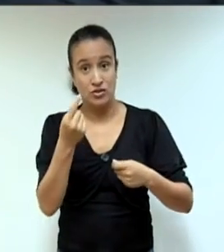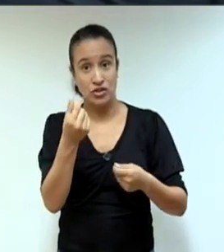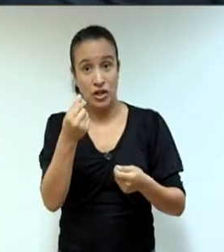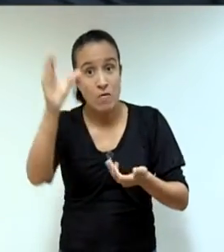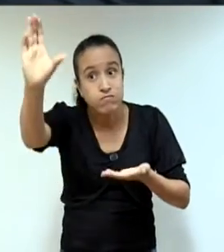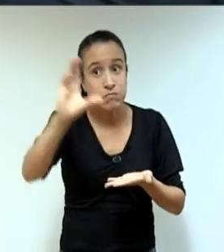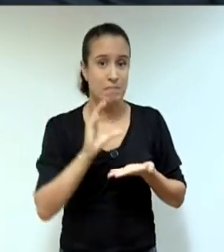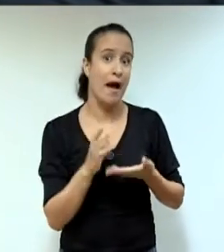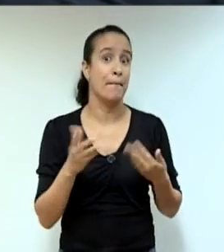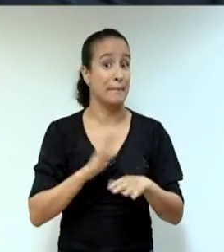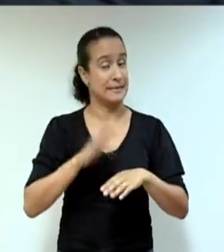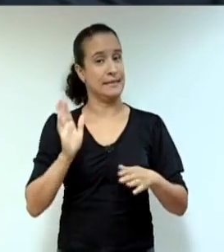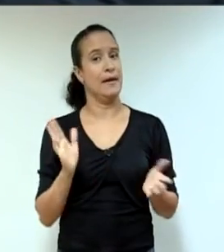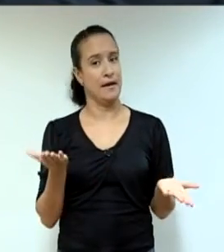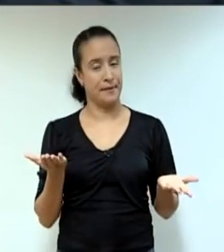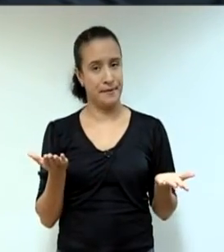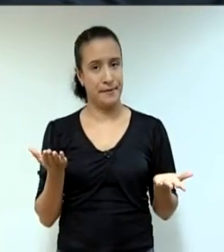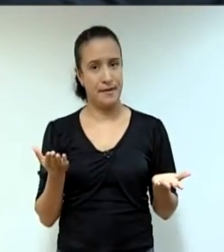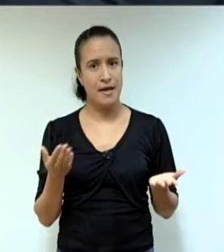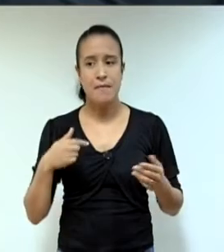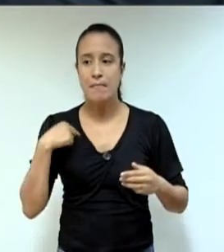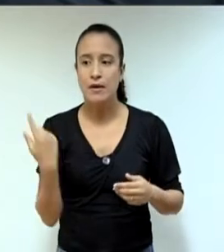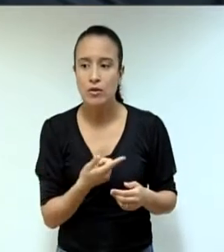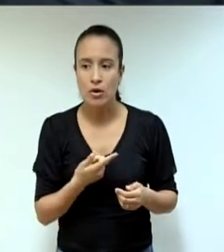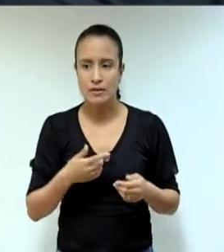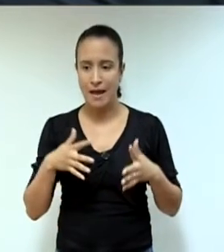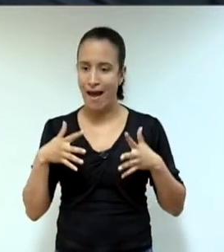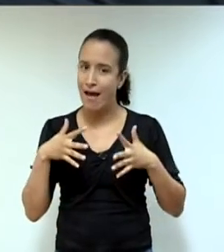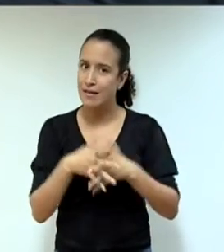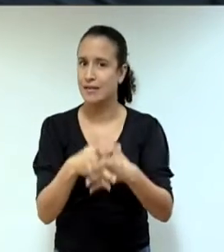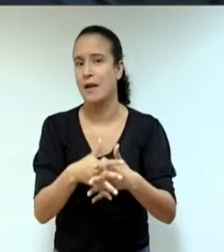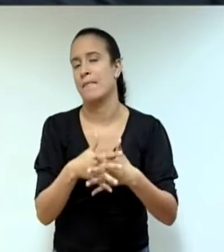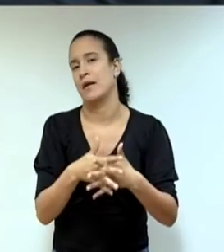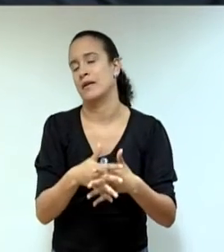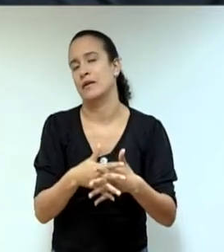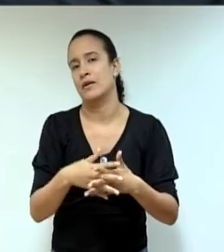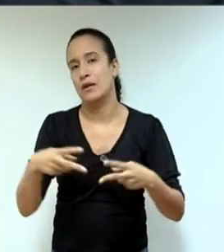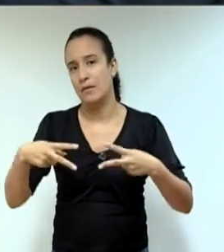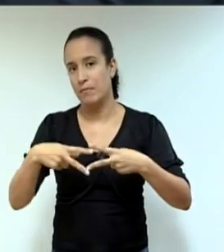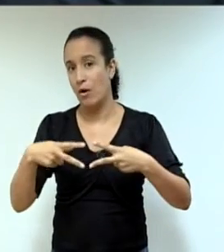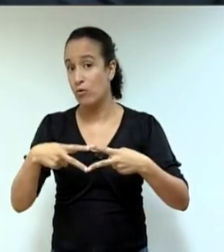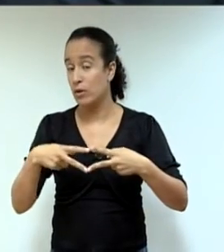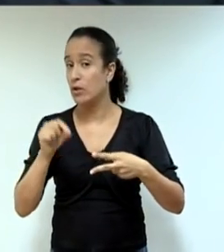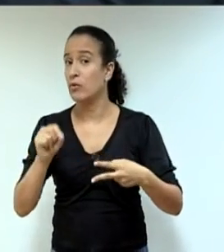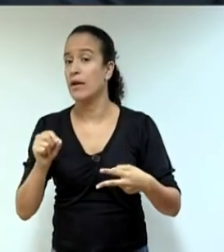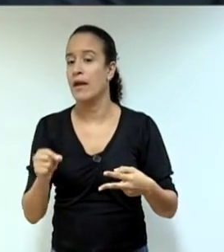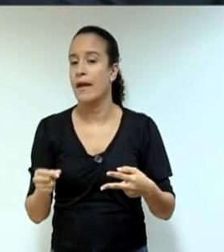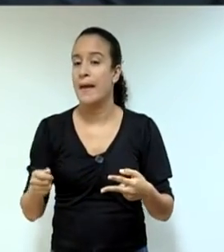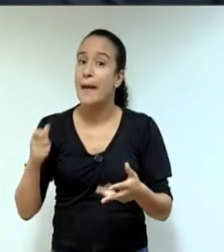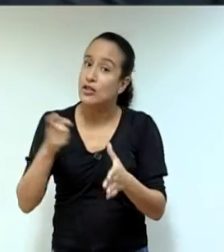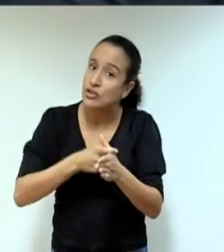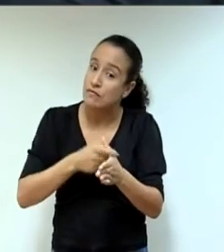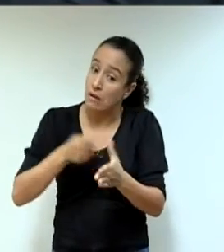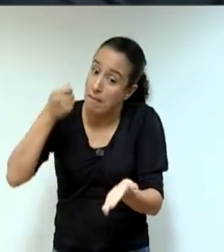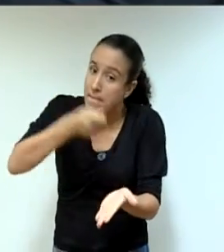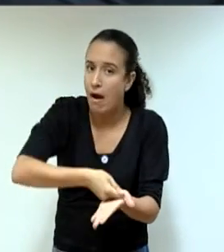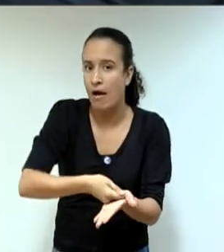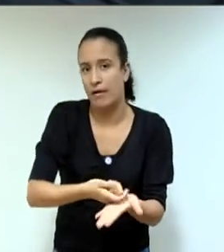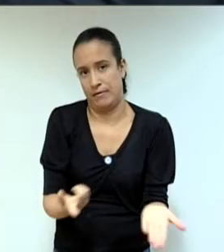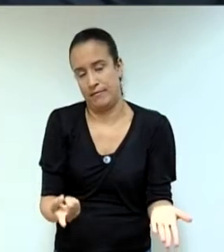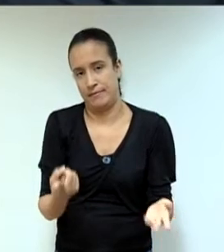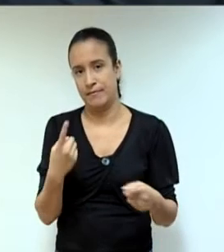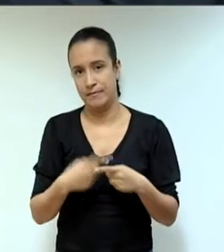impedindo que o município cobre os devedores de tributo da cidade. Porque até então quem fazia era a